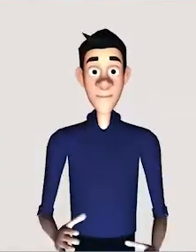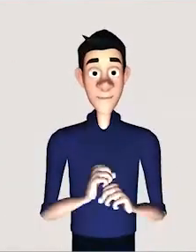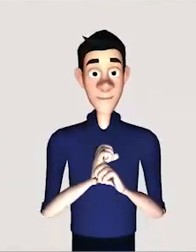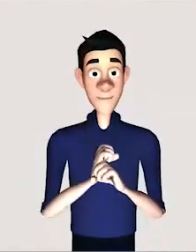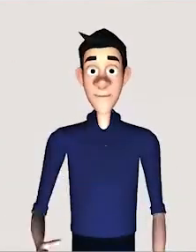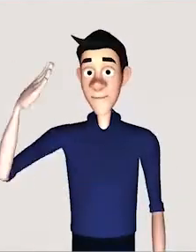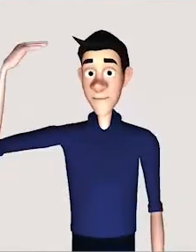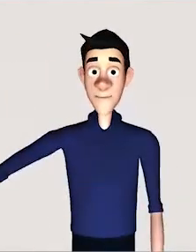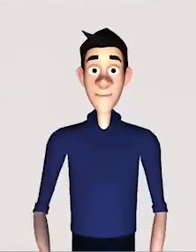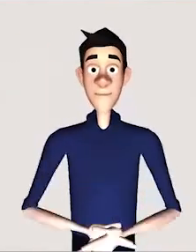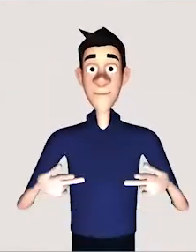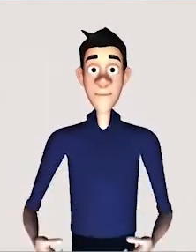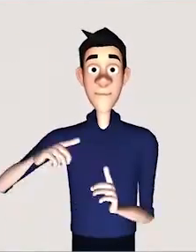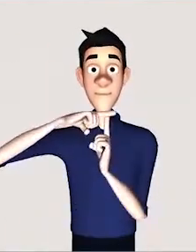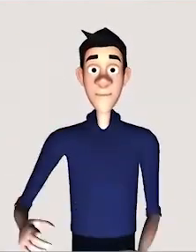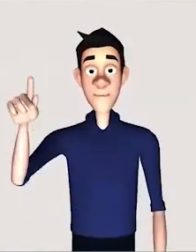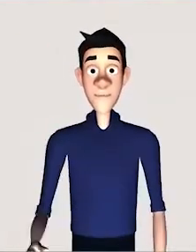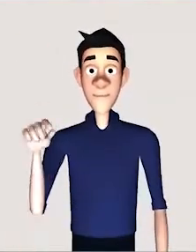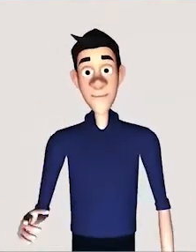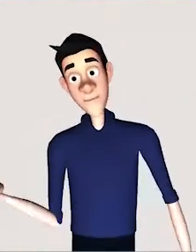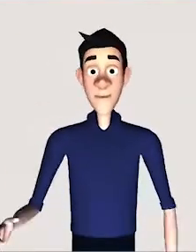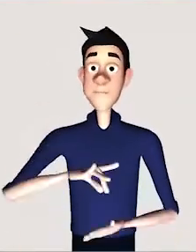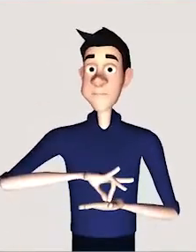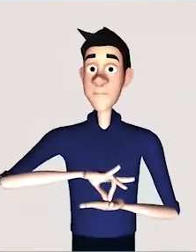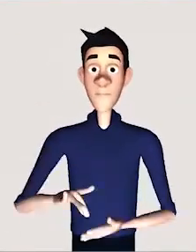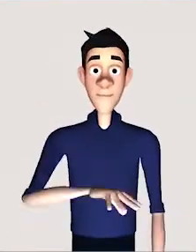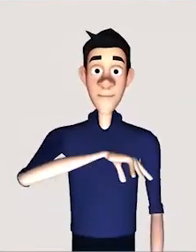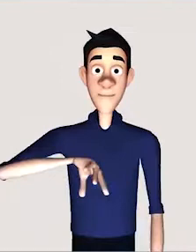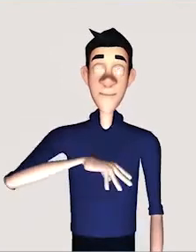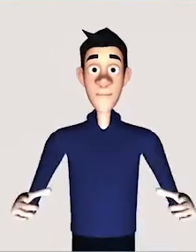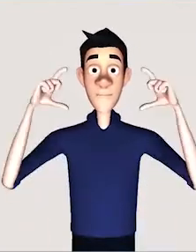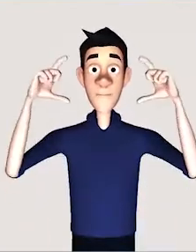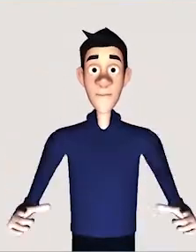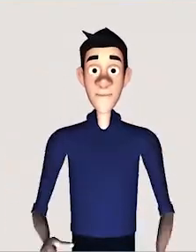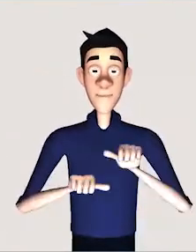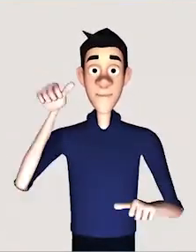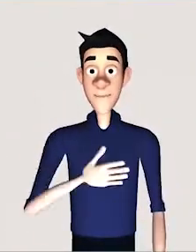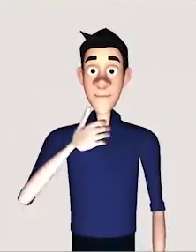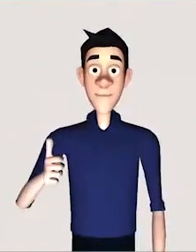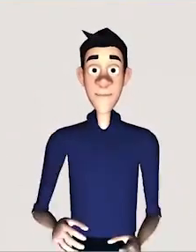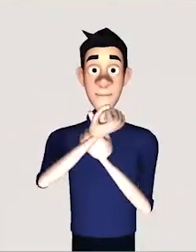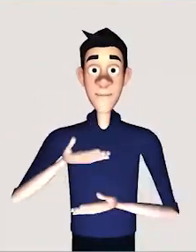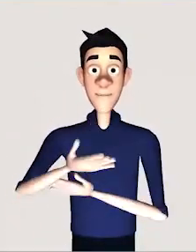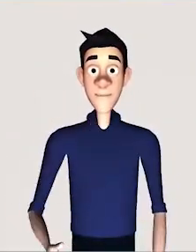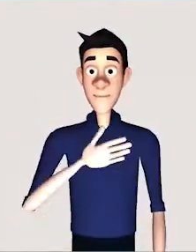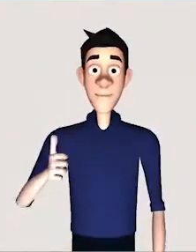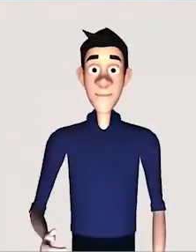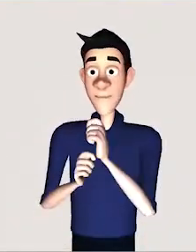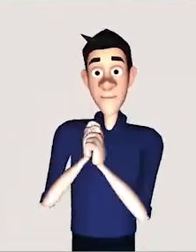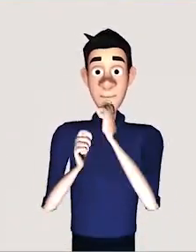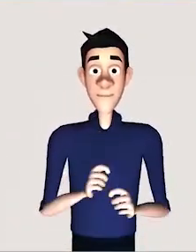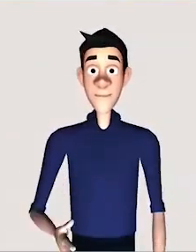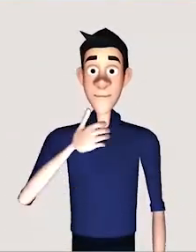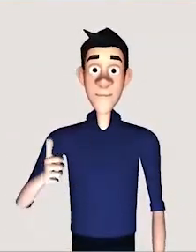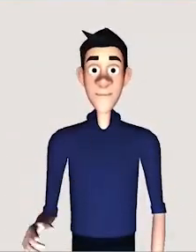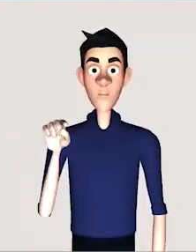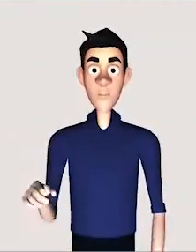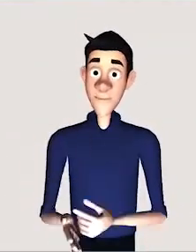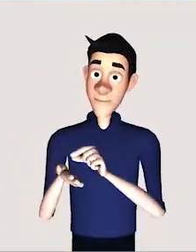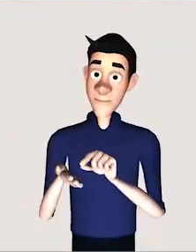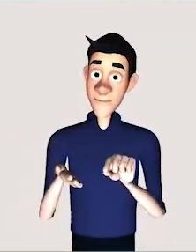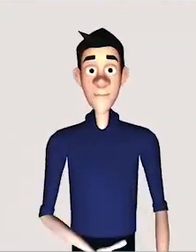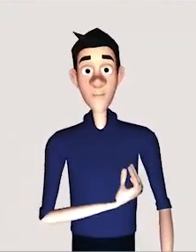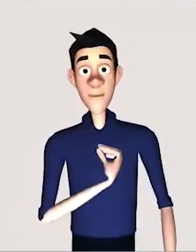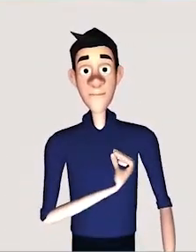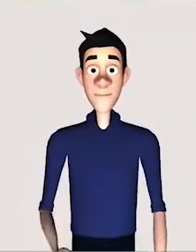socialmente, melhor economicamente, melhor do ponto de vista de vida mesmo, e que